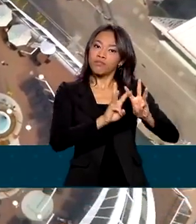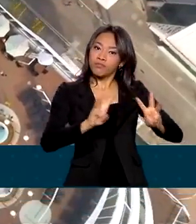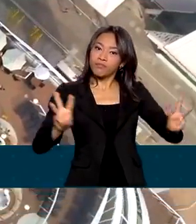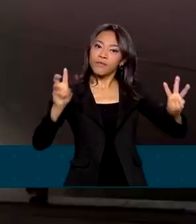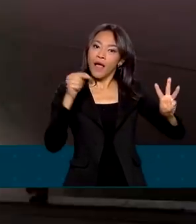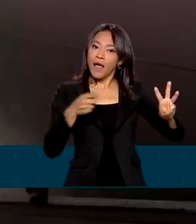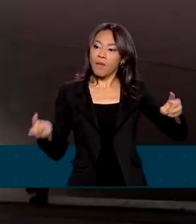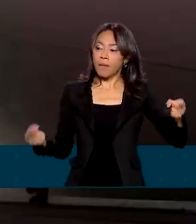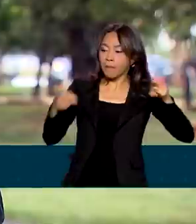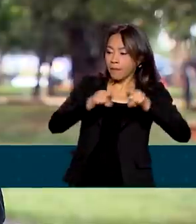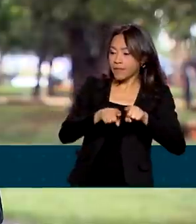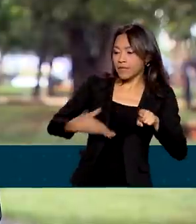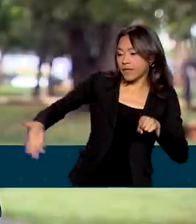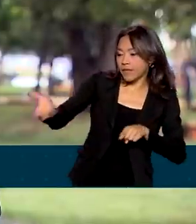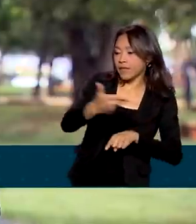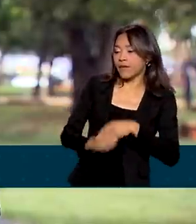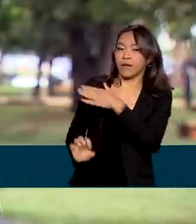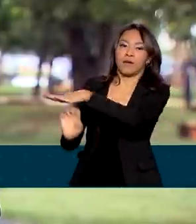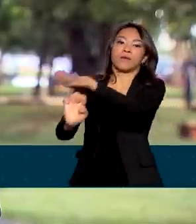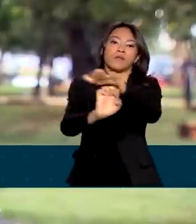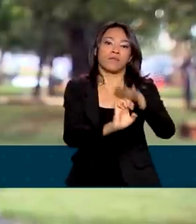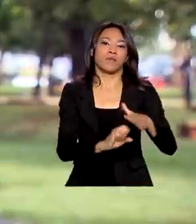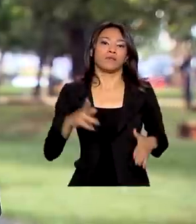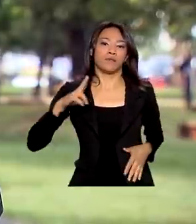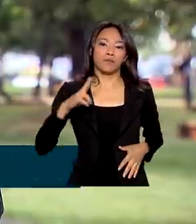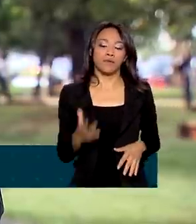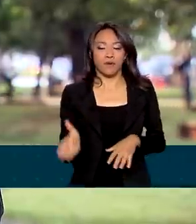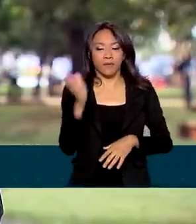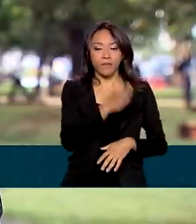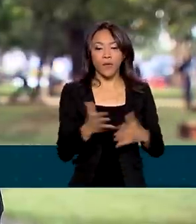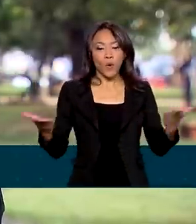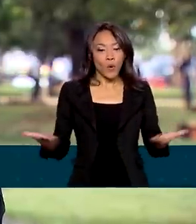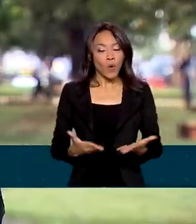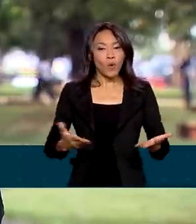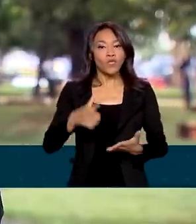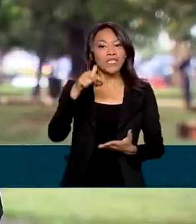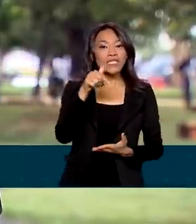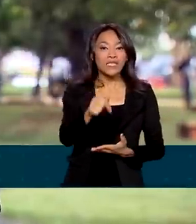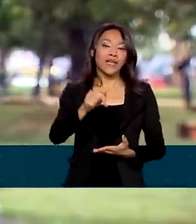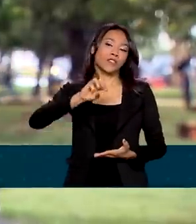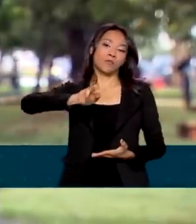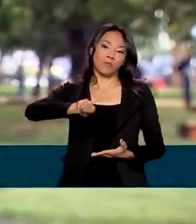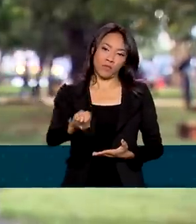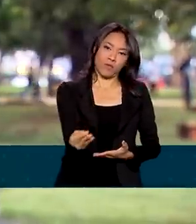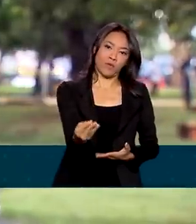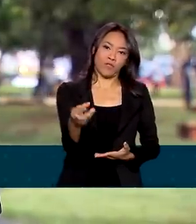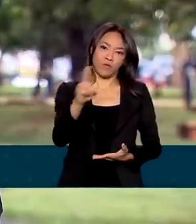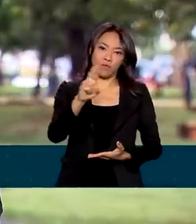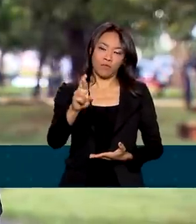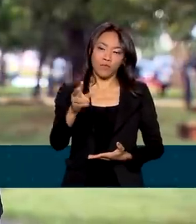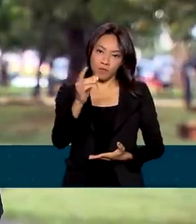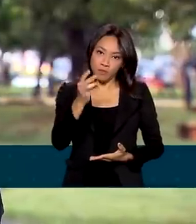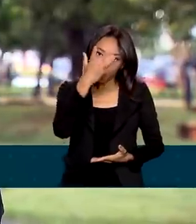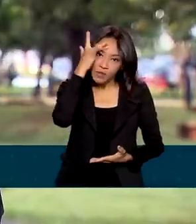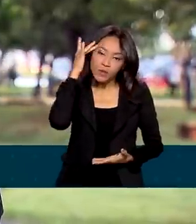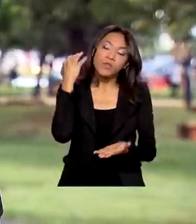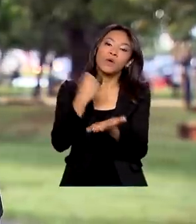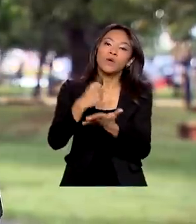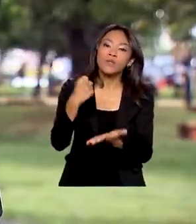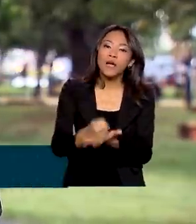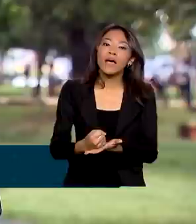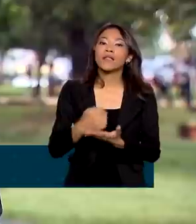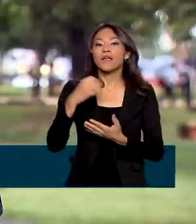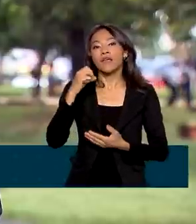iniciativa privada. O turismo hoje emprega 7 milhões de pessoas e responde por 8,1%